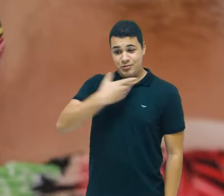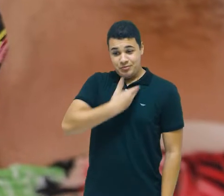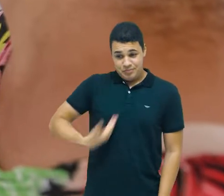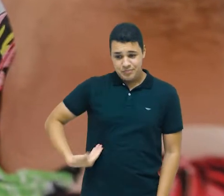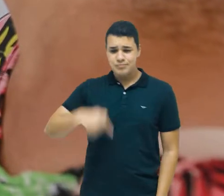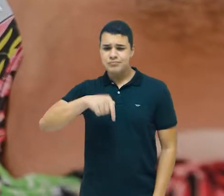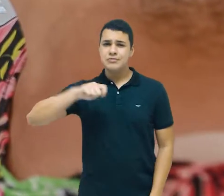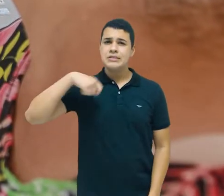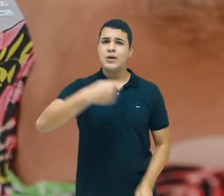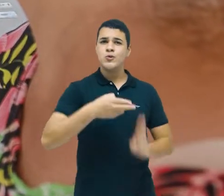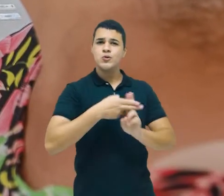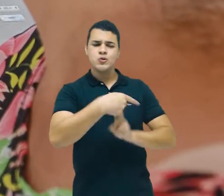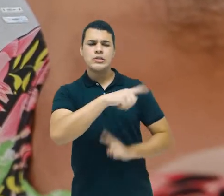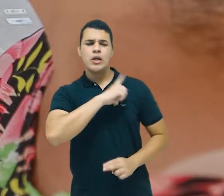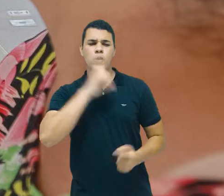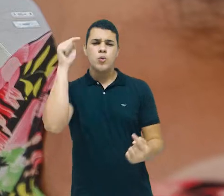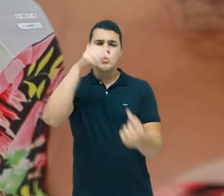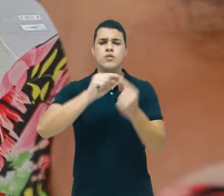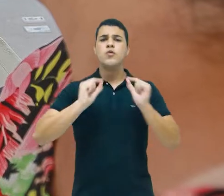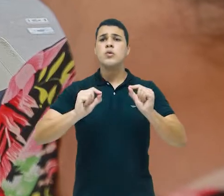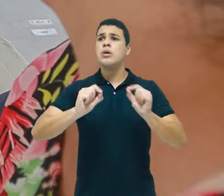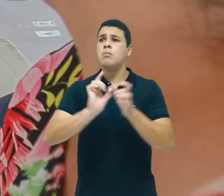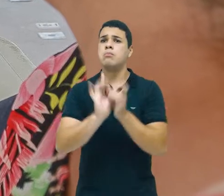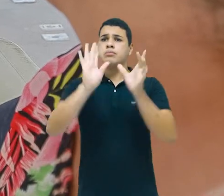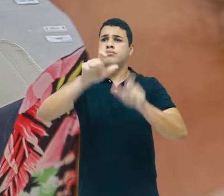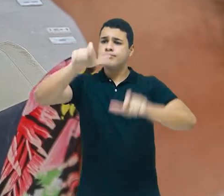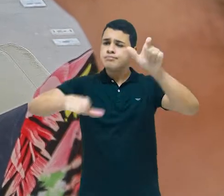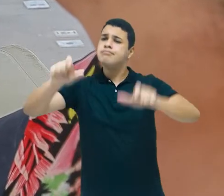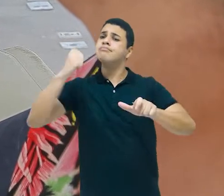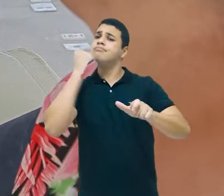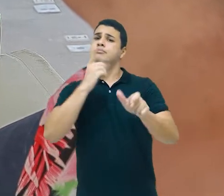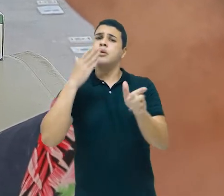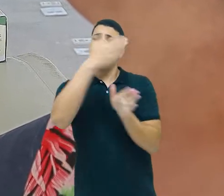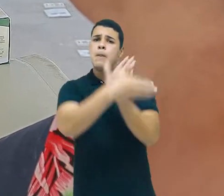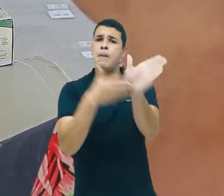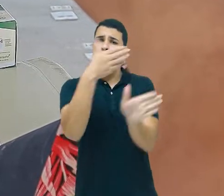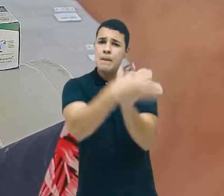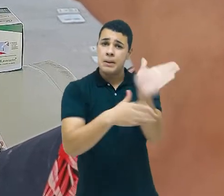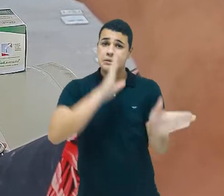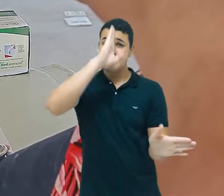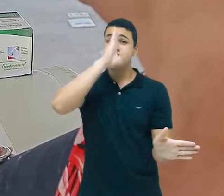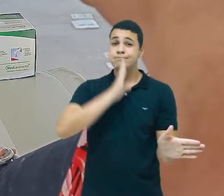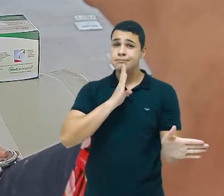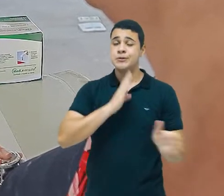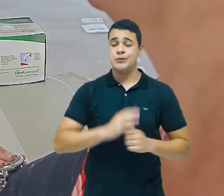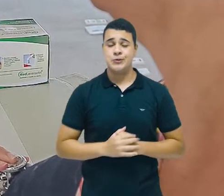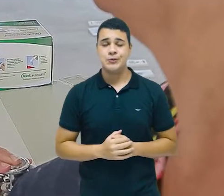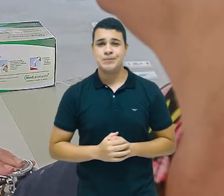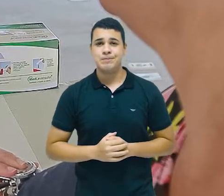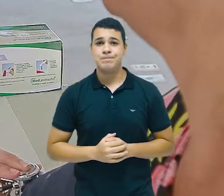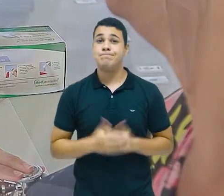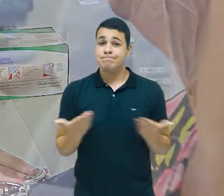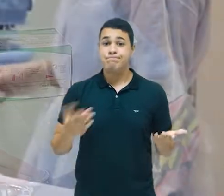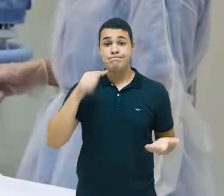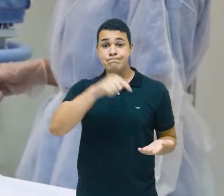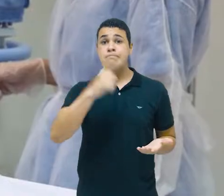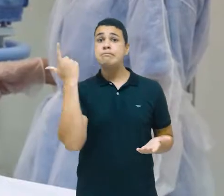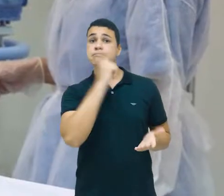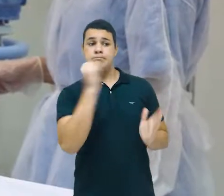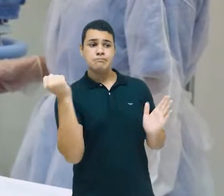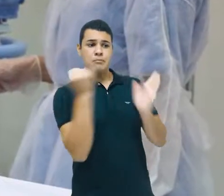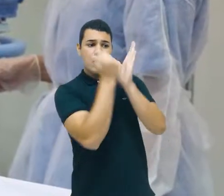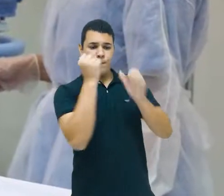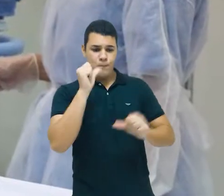como princípios o acesso universal e gratuito à saúde para toda a população. Essa conquista